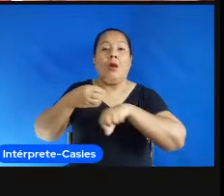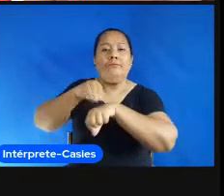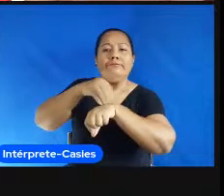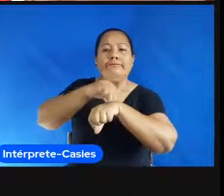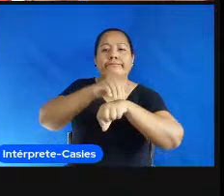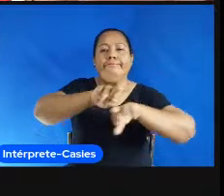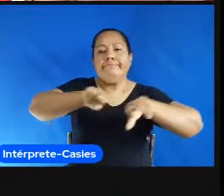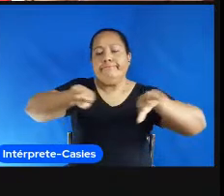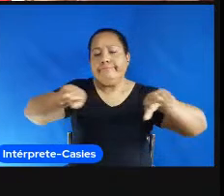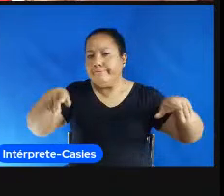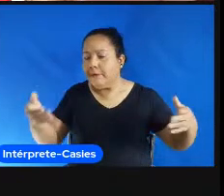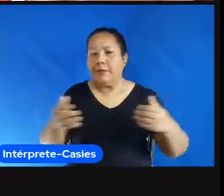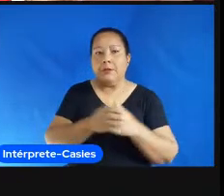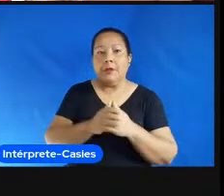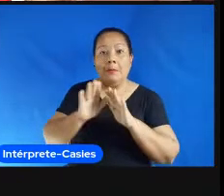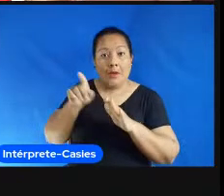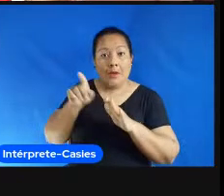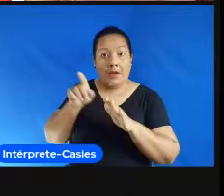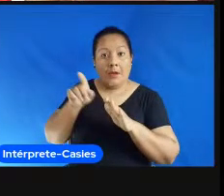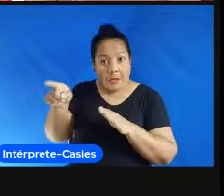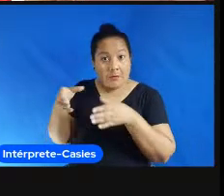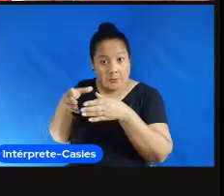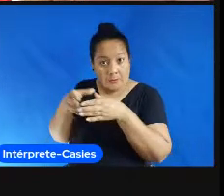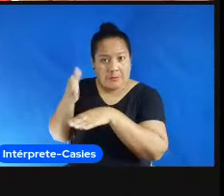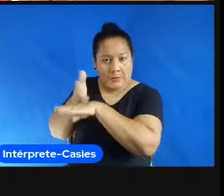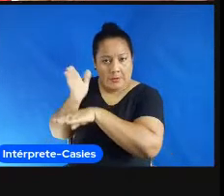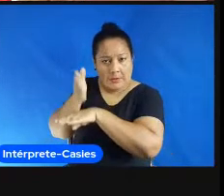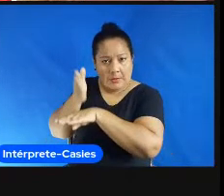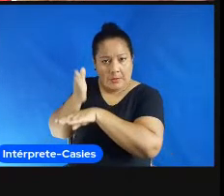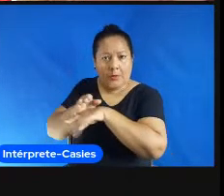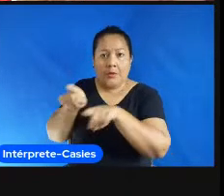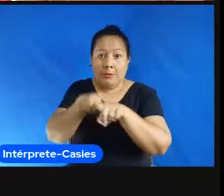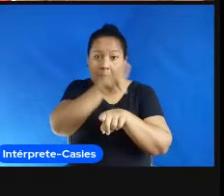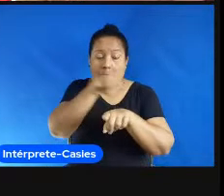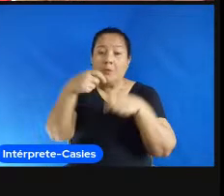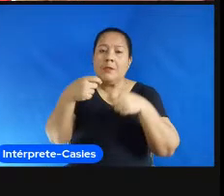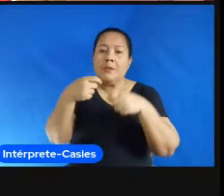necessário que treinadores e treinadoras professores e professores tenham suporte na sua prática né